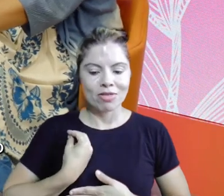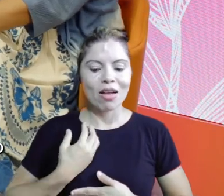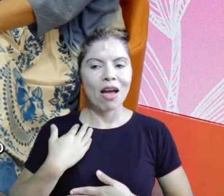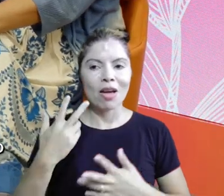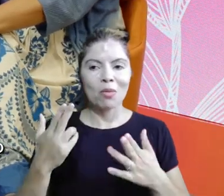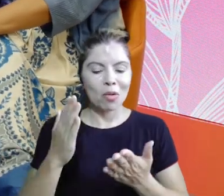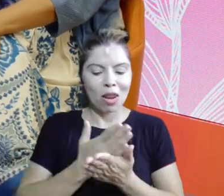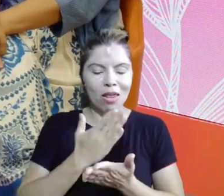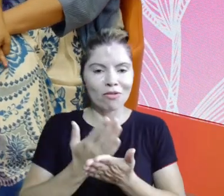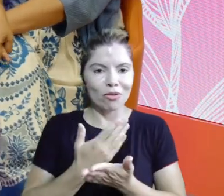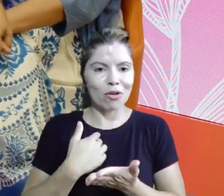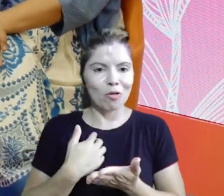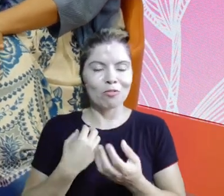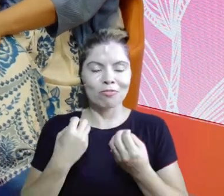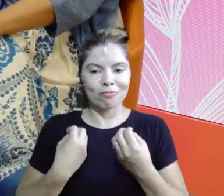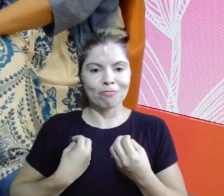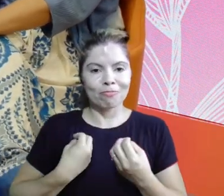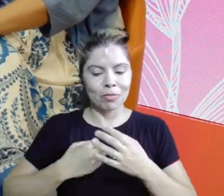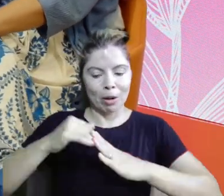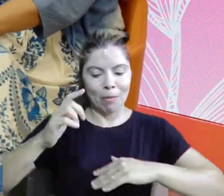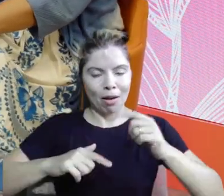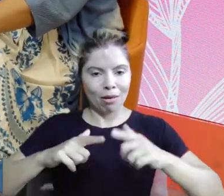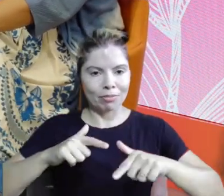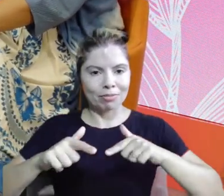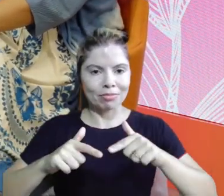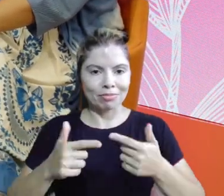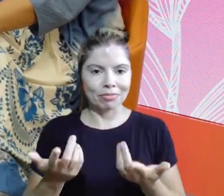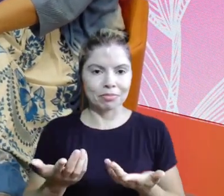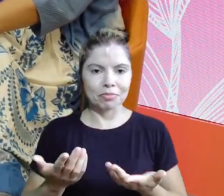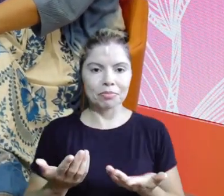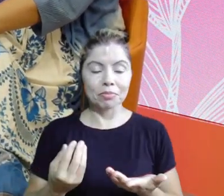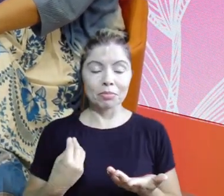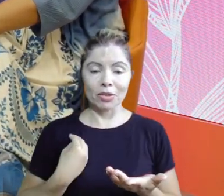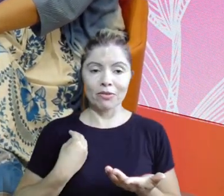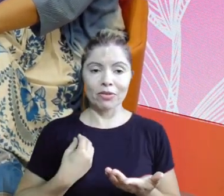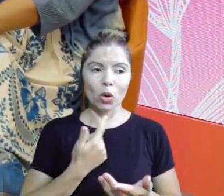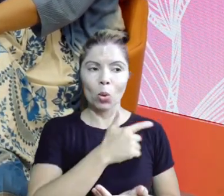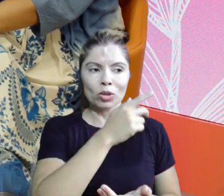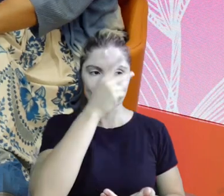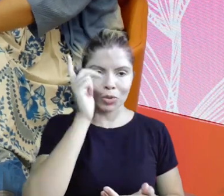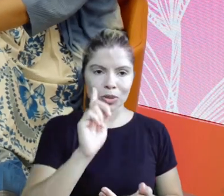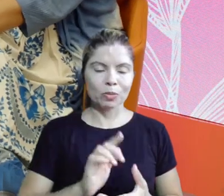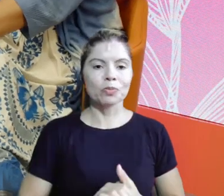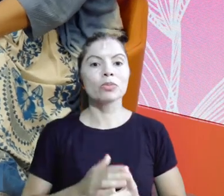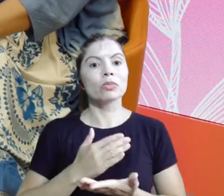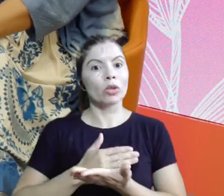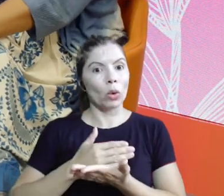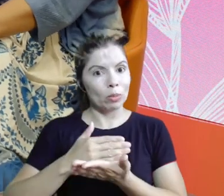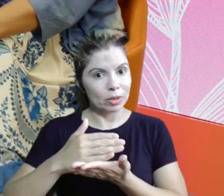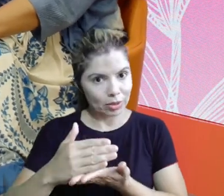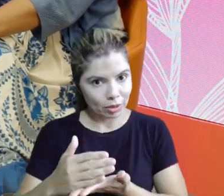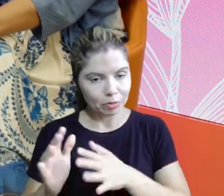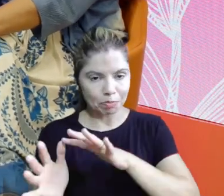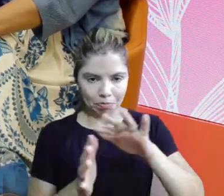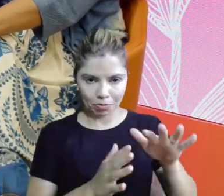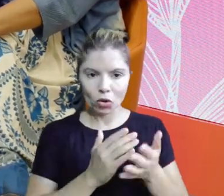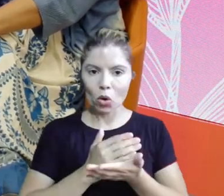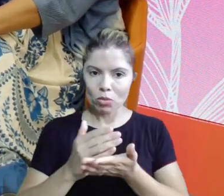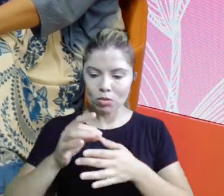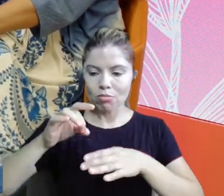vida e em paralelo a gente tinha esse, plantamos o palmito pupunha lá em Iporanga